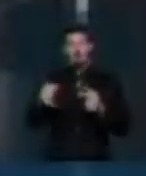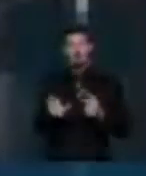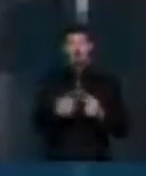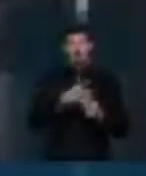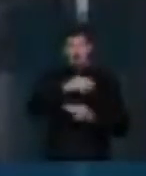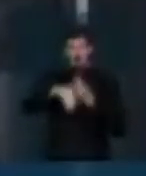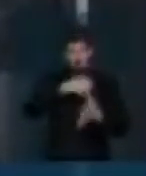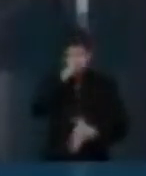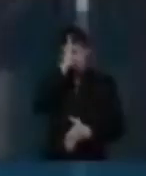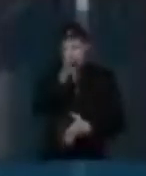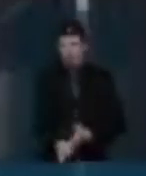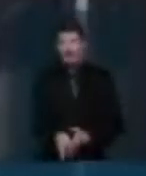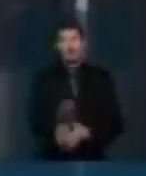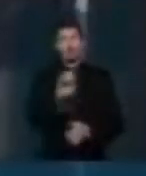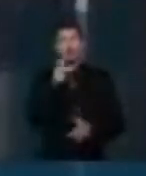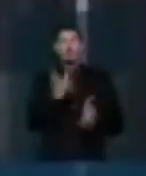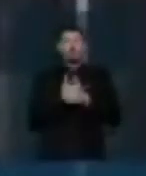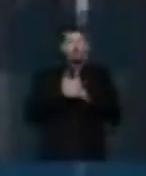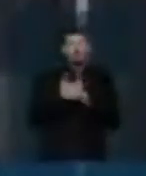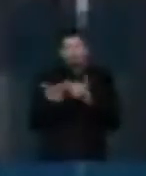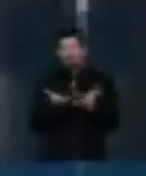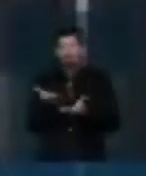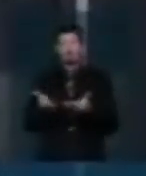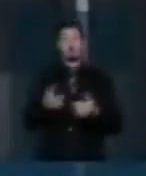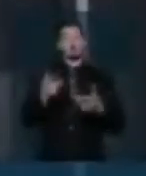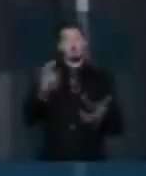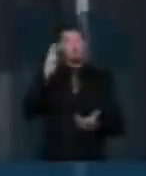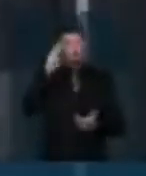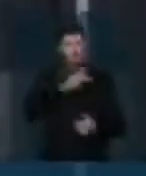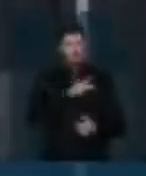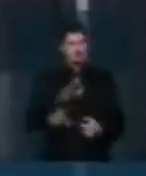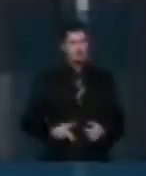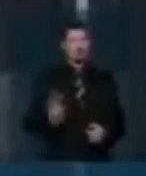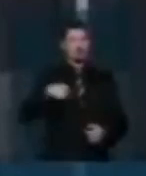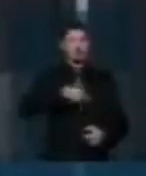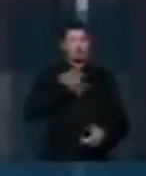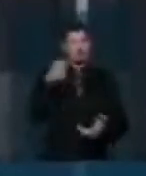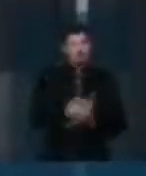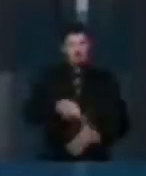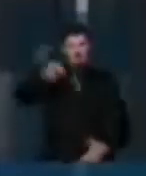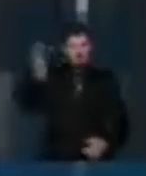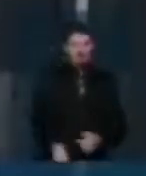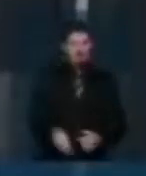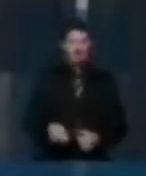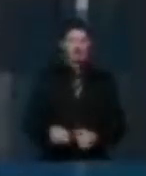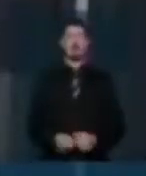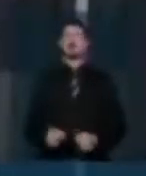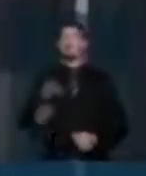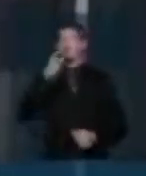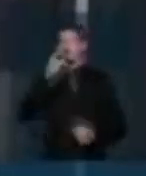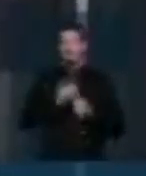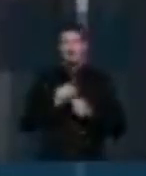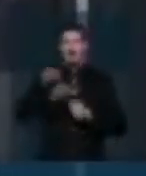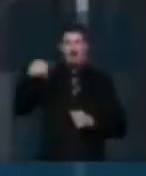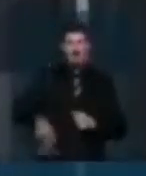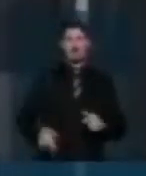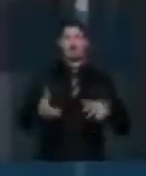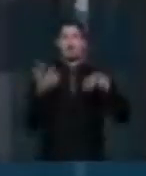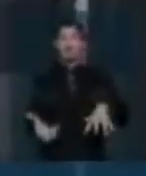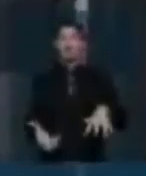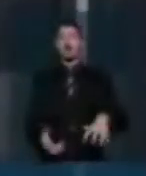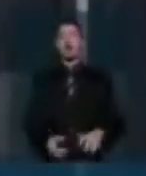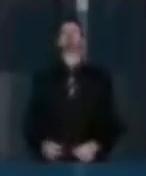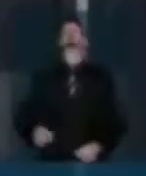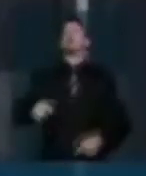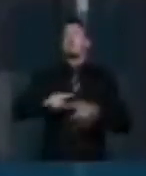envolve direta ou indiretamente. É isso, senhores presidentes. E temos que ter a coragem de declarar no Congresso Nacional,